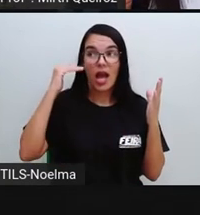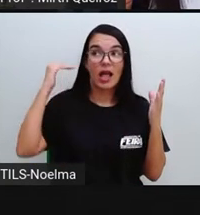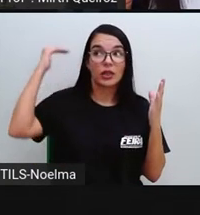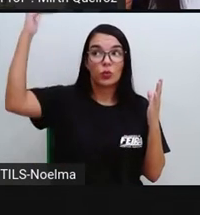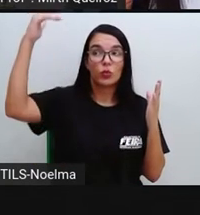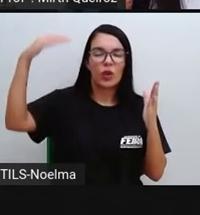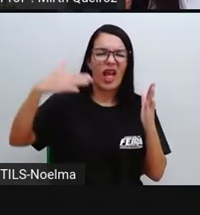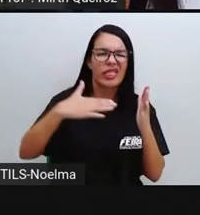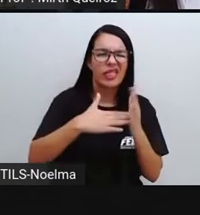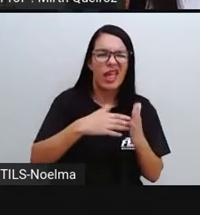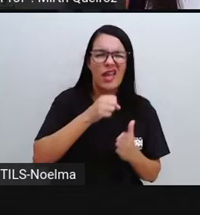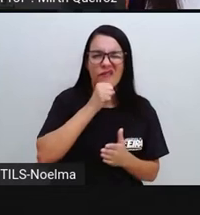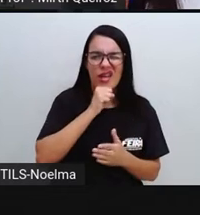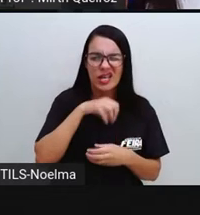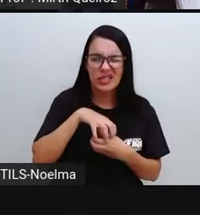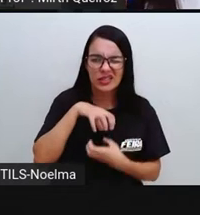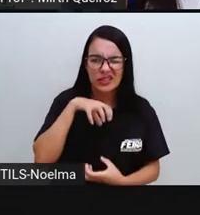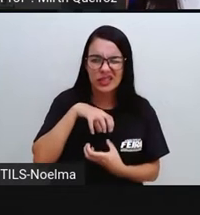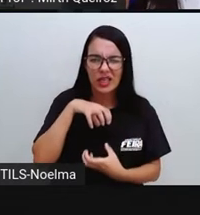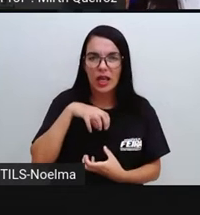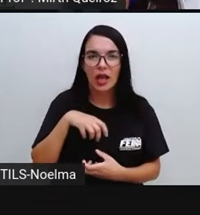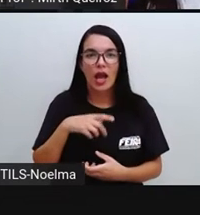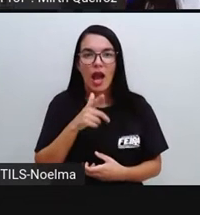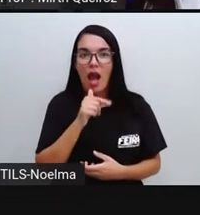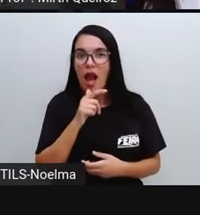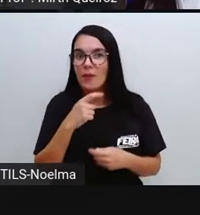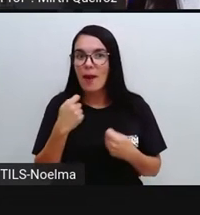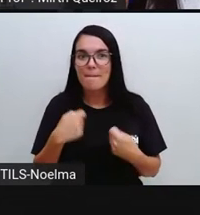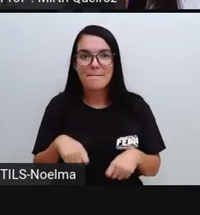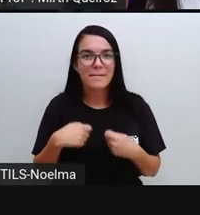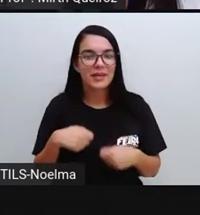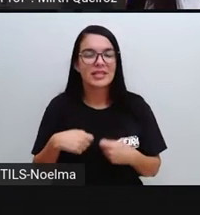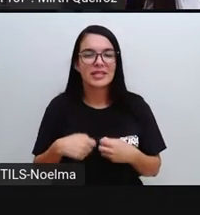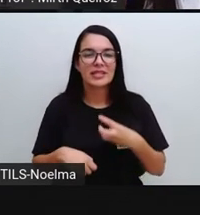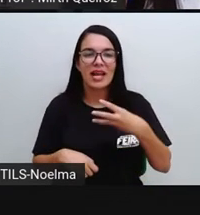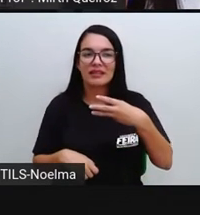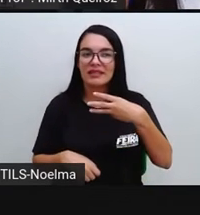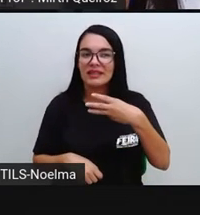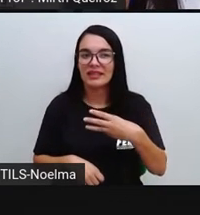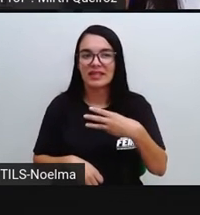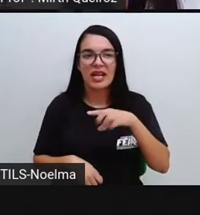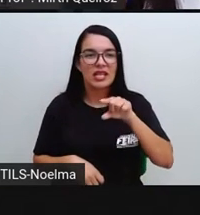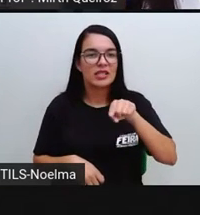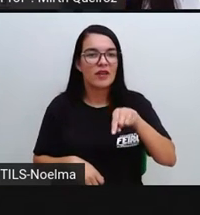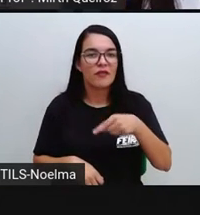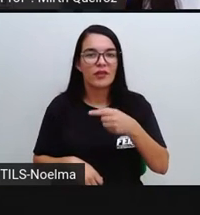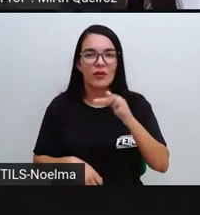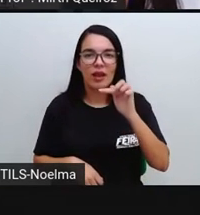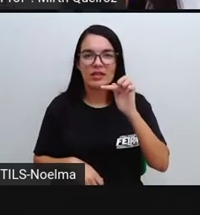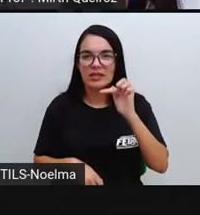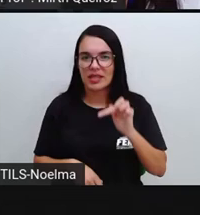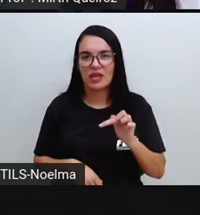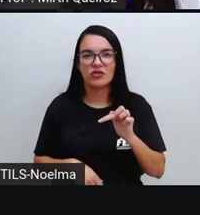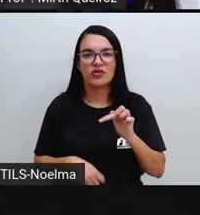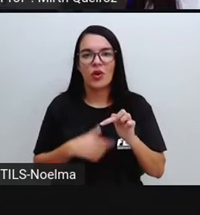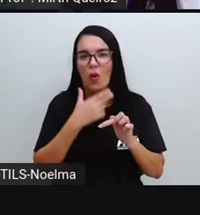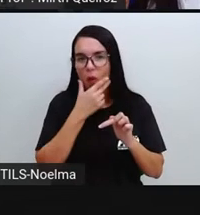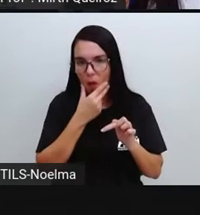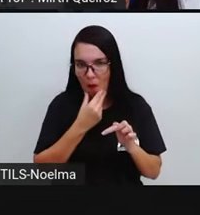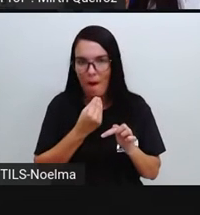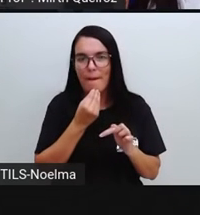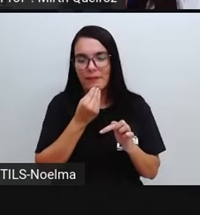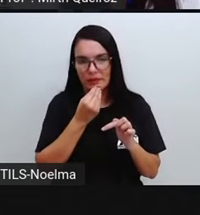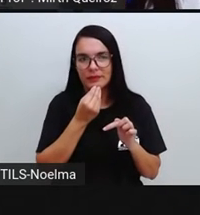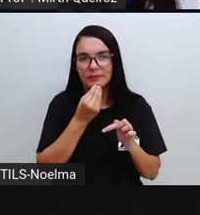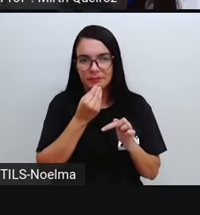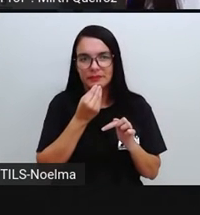diante O volume de água Necessário Por dia Segue o mesmo Até o fim Os homens Precisarão